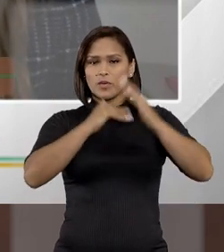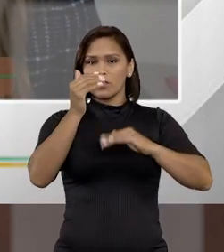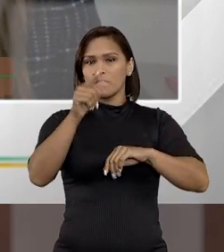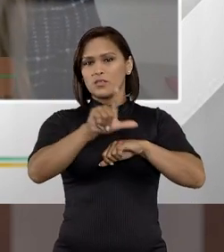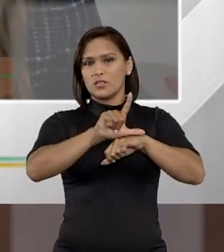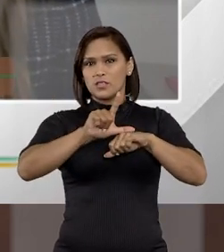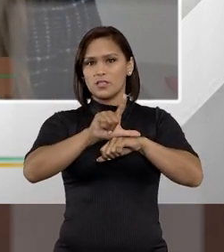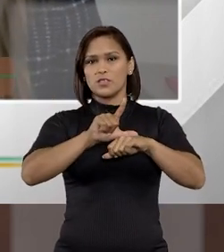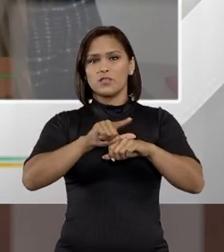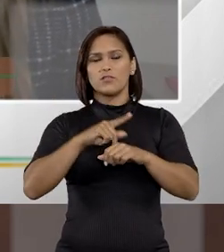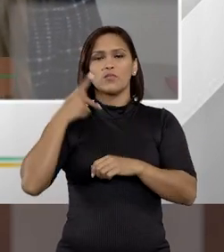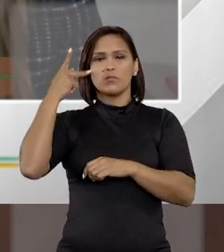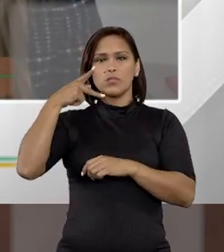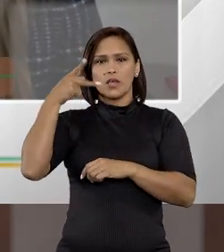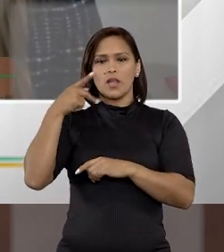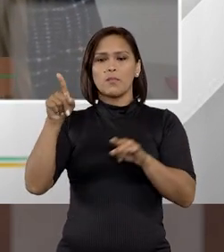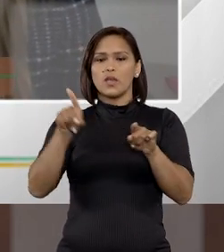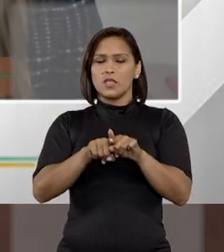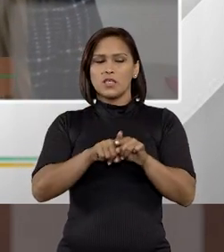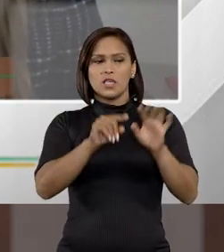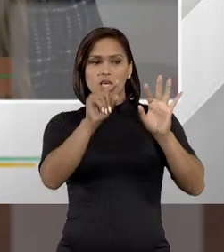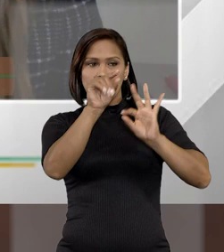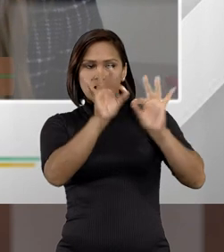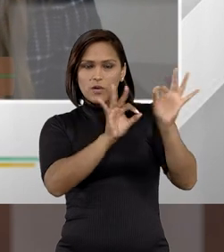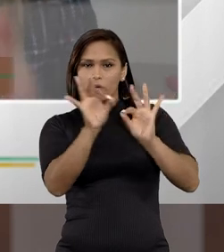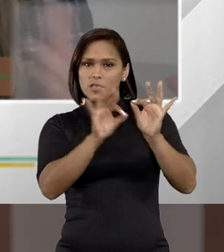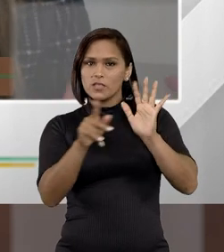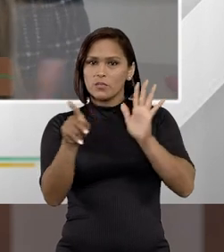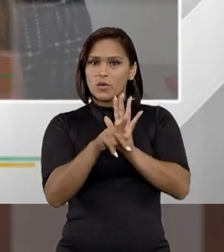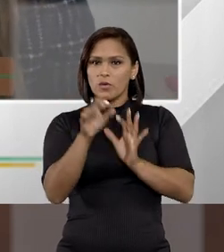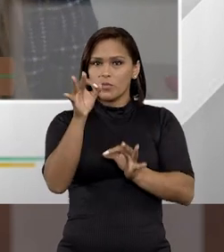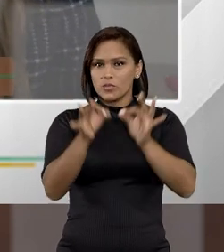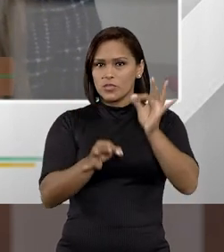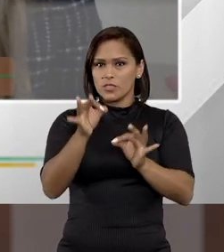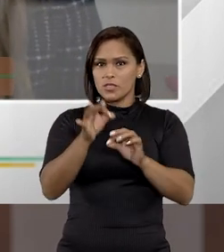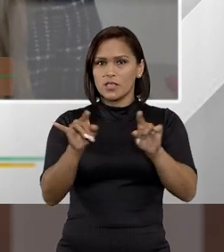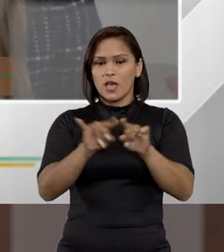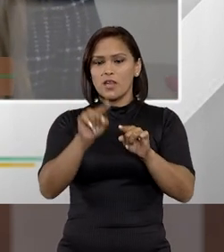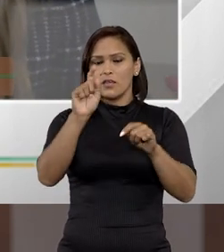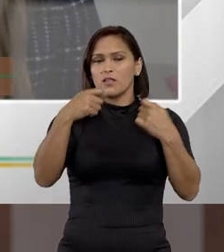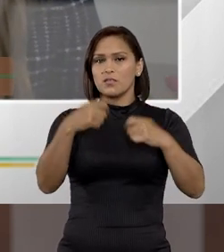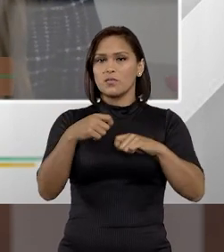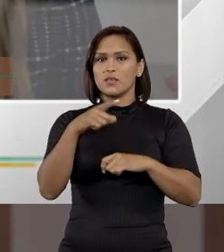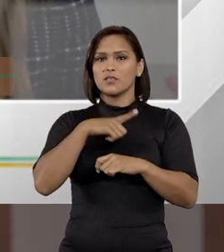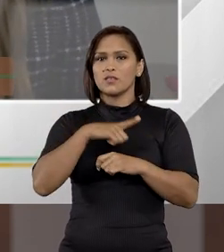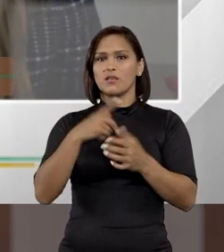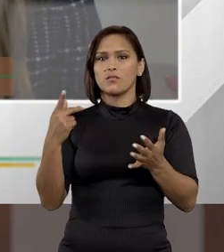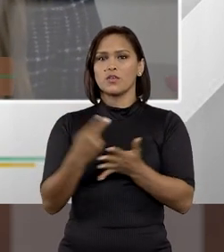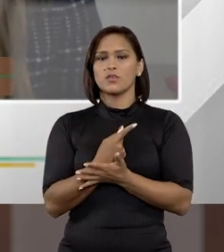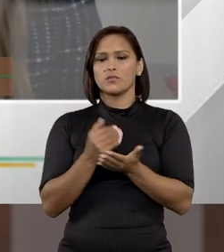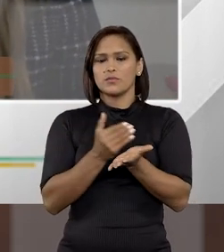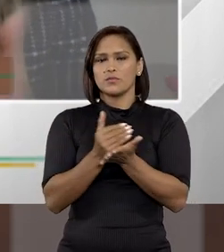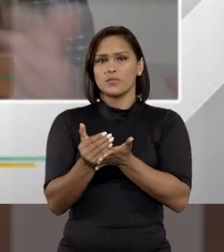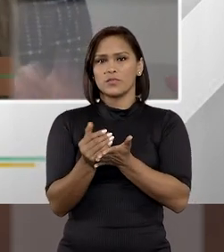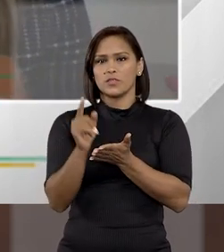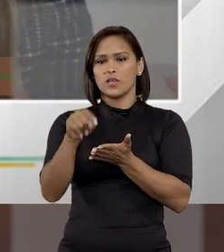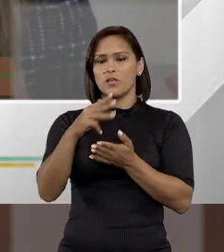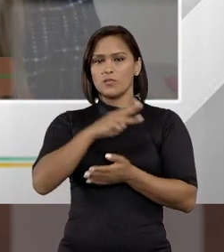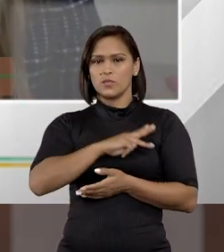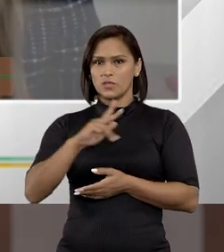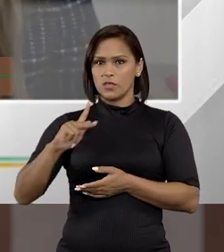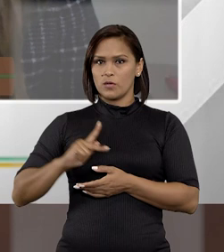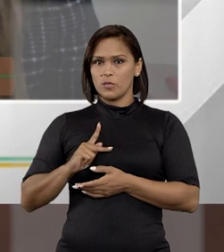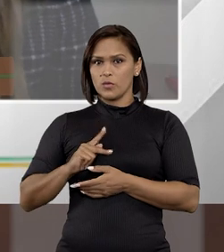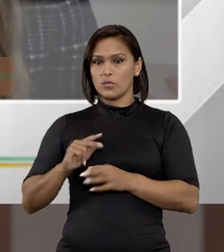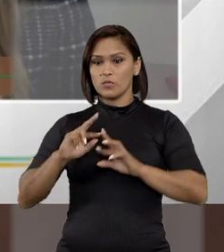competência legislativa do parlamento, que essa era uma questão de organização judiciária e que necessitava que fosse de iniciativa